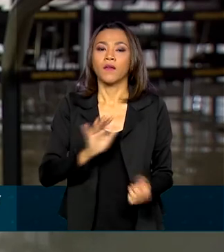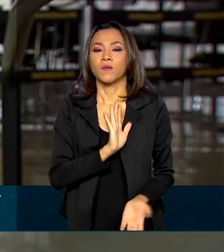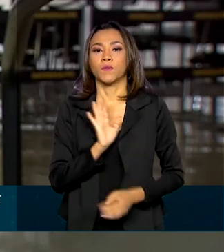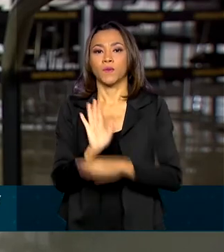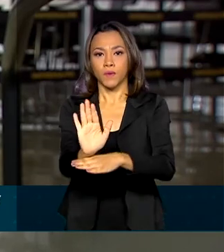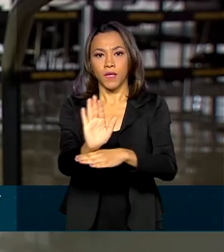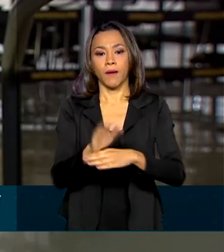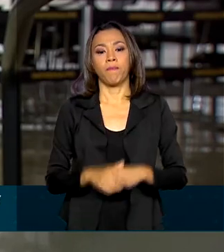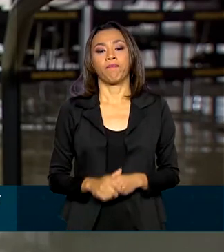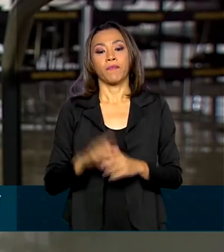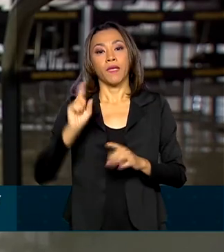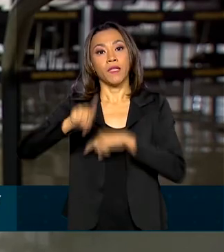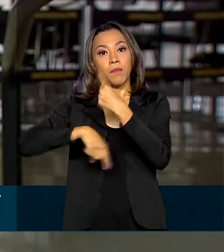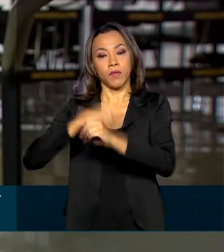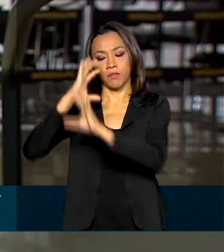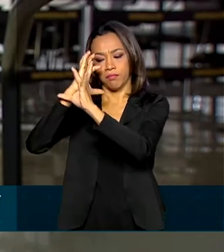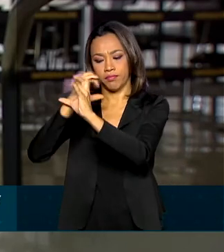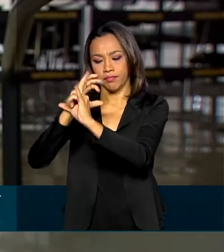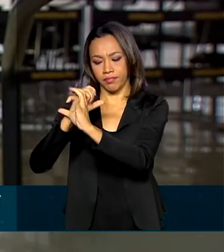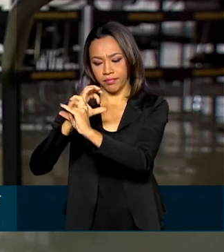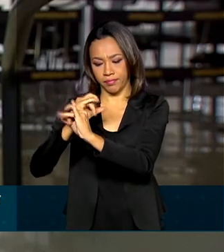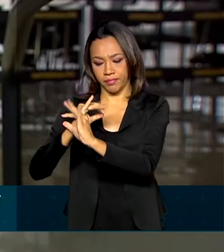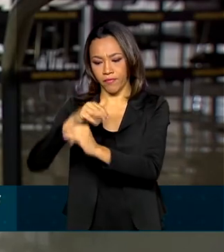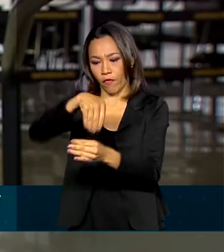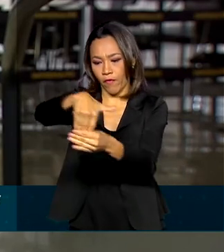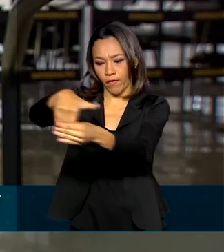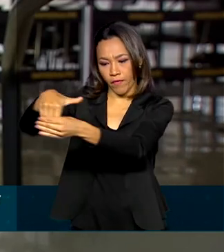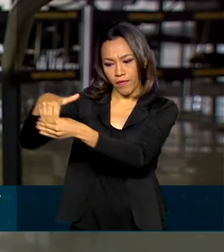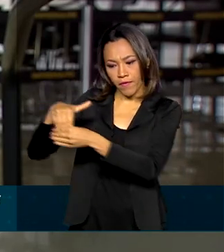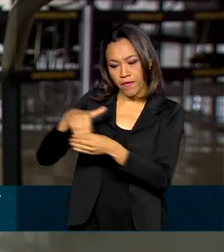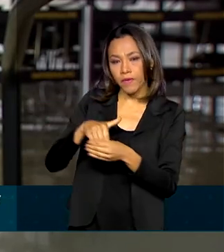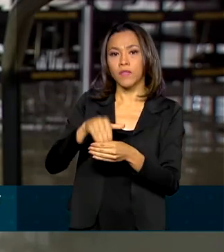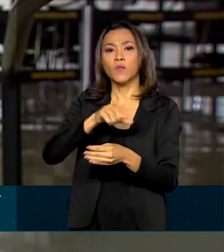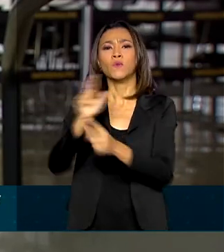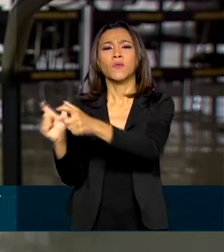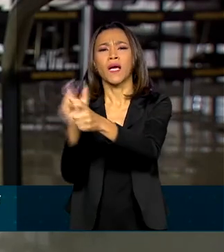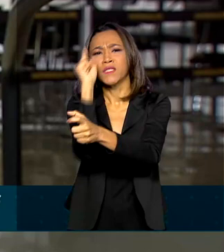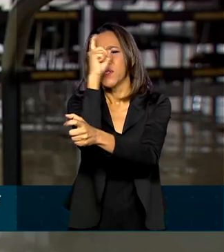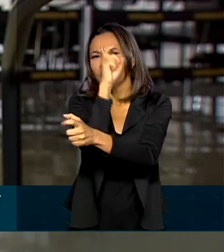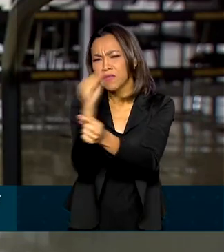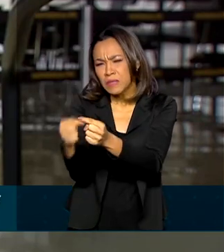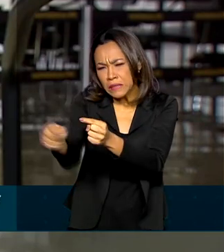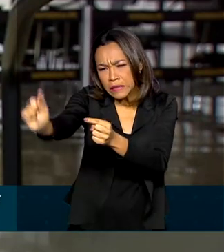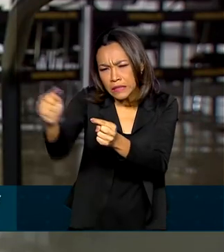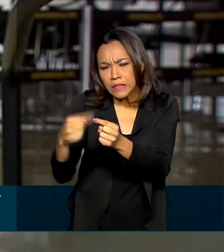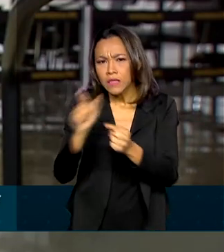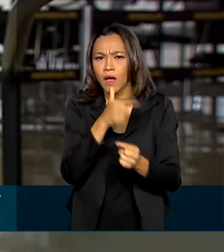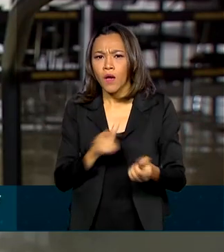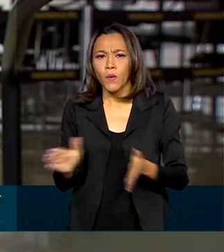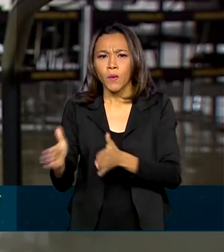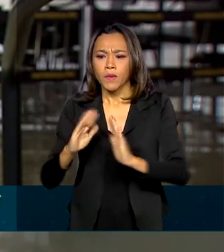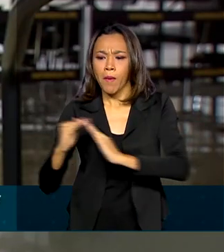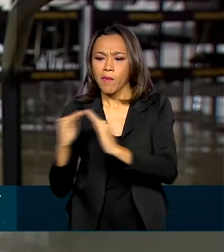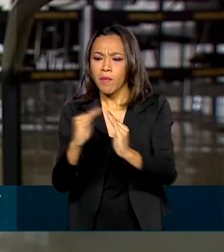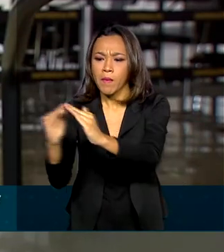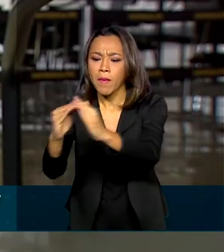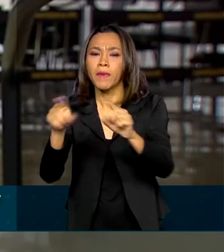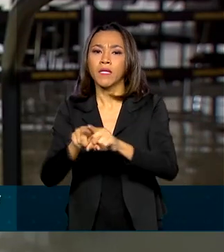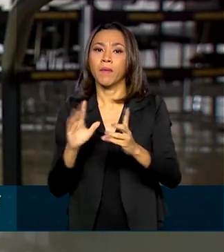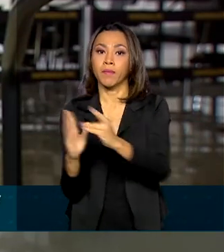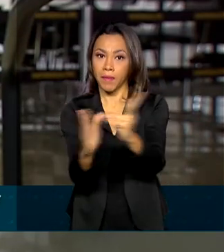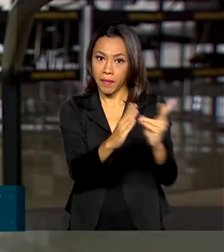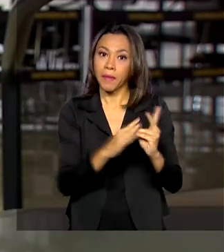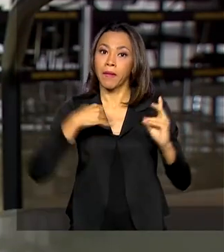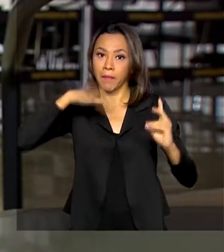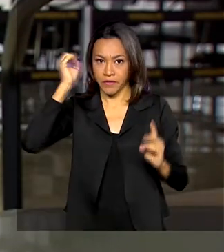e a apuração dos resultados nas comunidades de difícil acesso, como as ribeirinhas e as indígenas. Vamos ver os